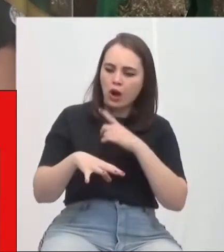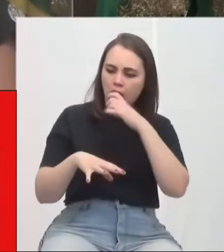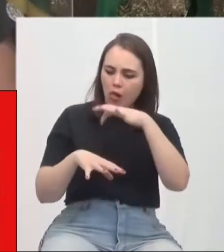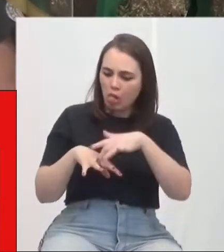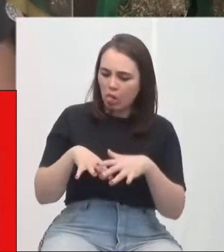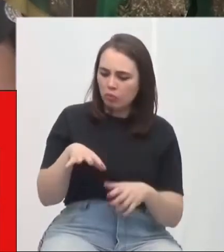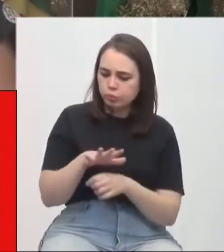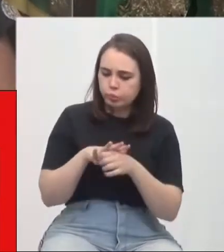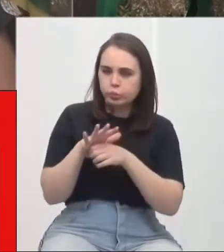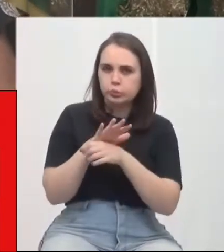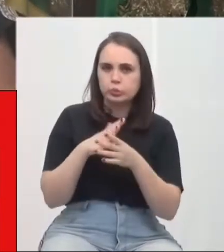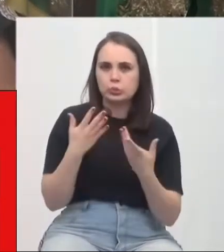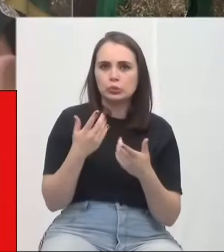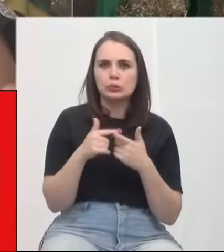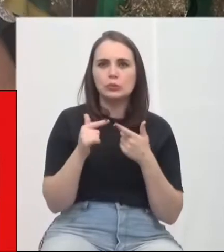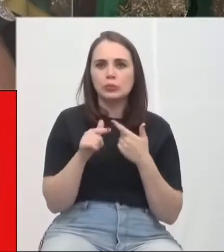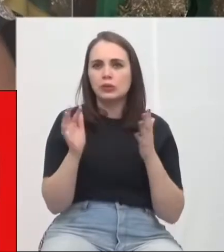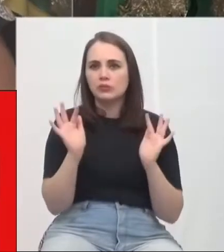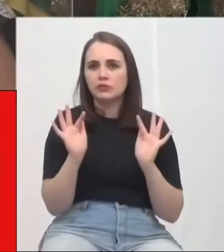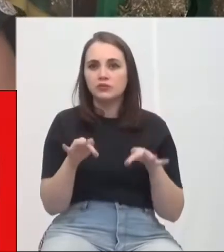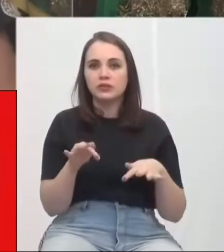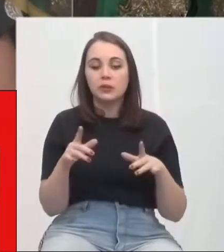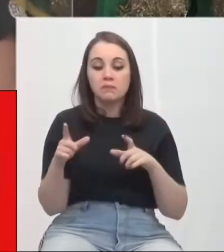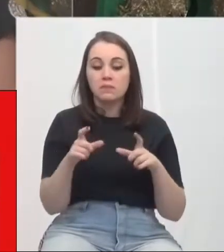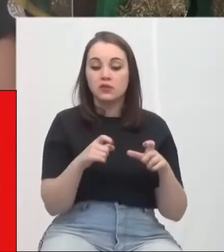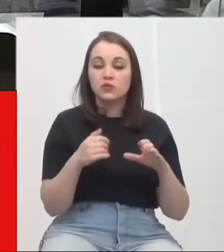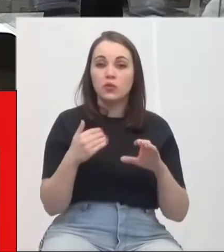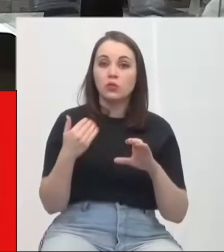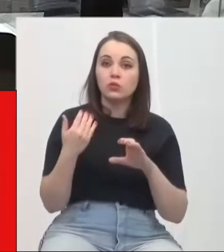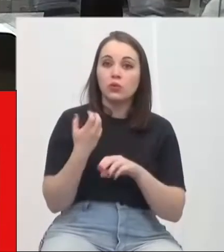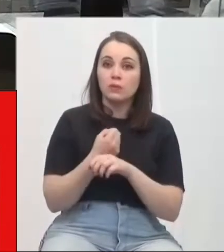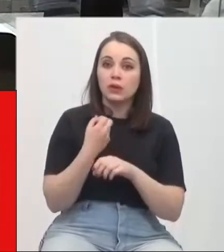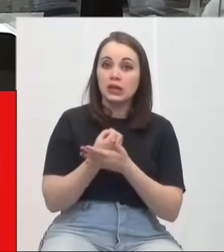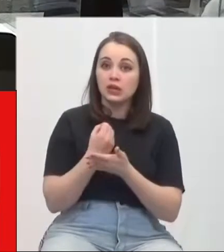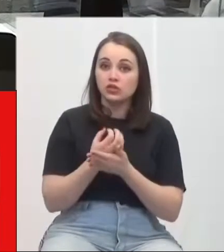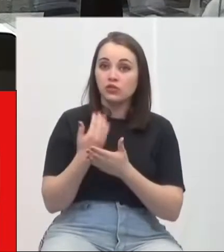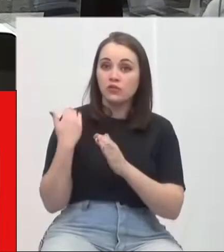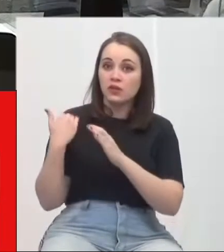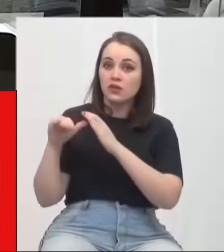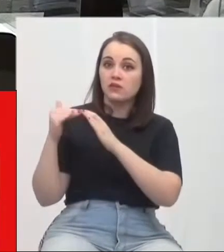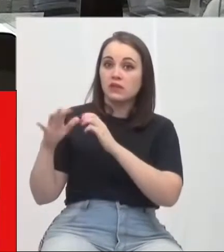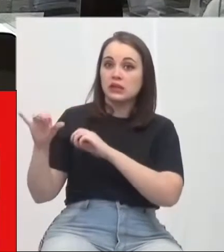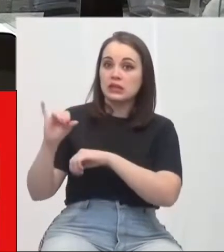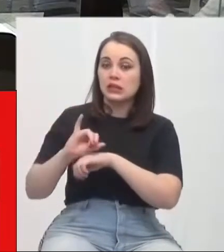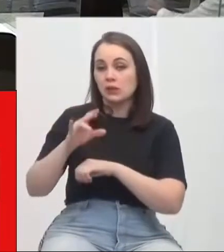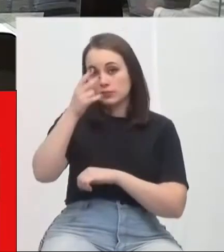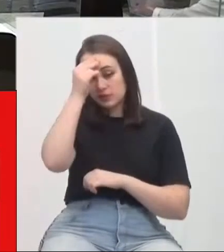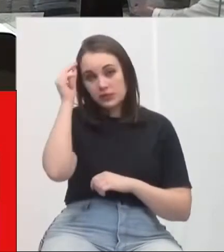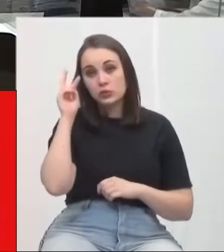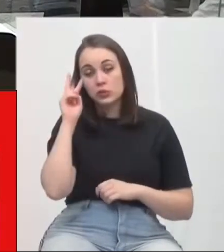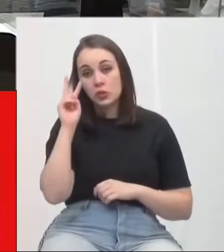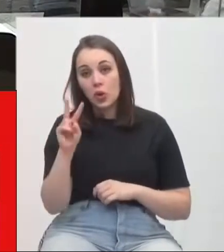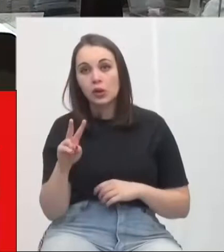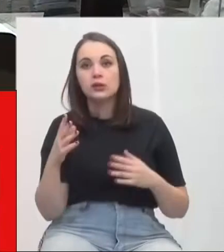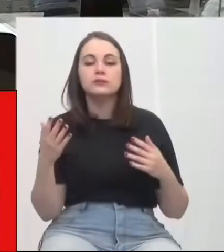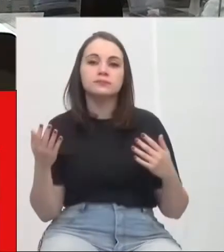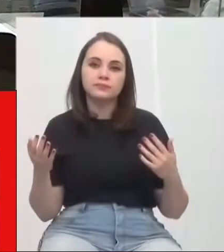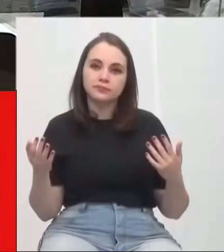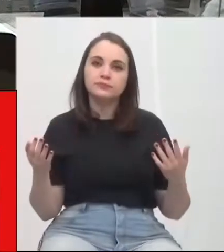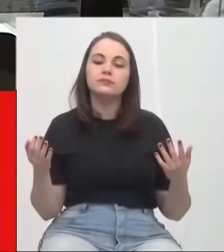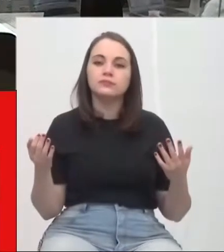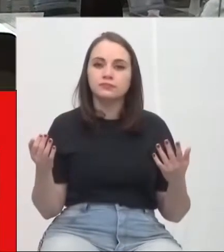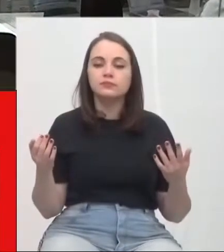ou um problema de um buraco, numa rua, bate foto, manda para uma central na prefeitura, e a prefeitura, daí, ela